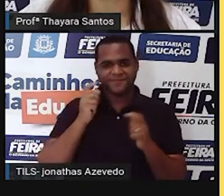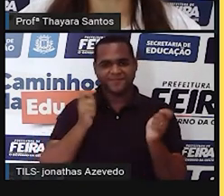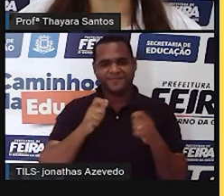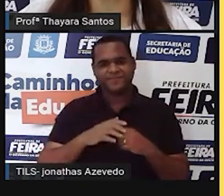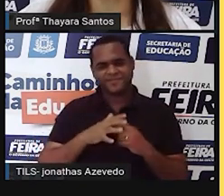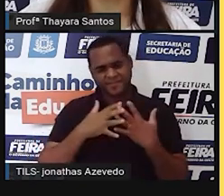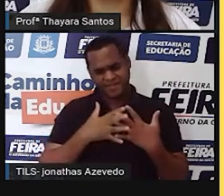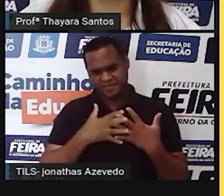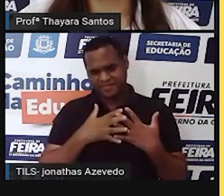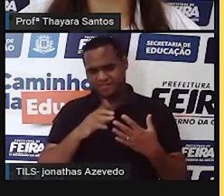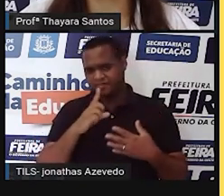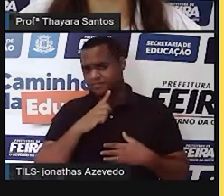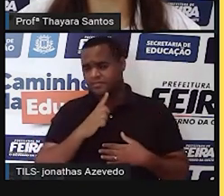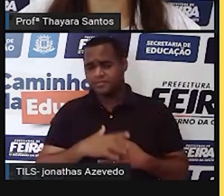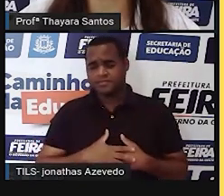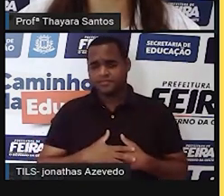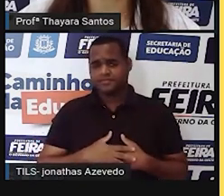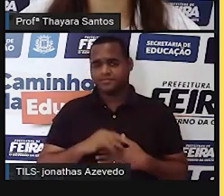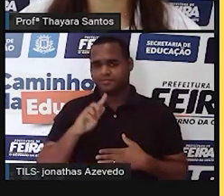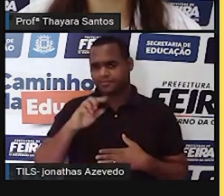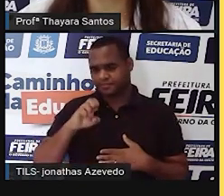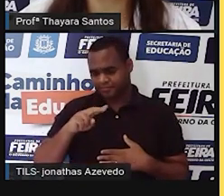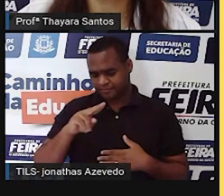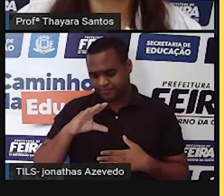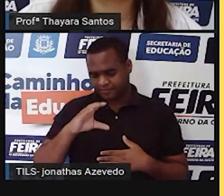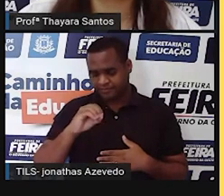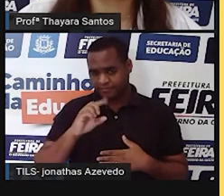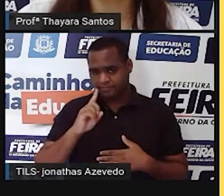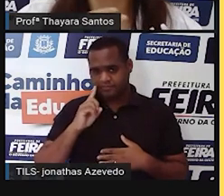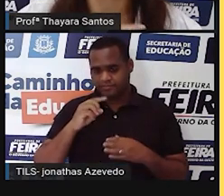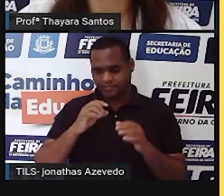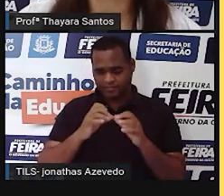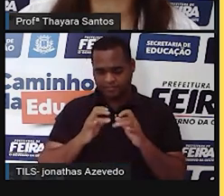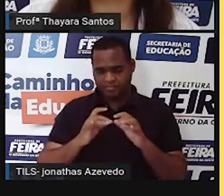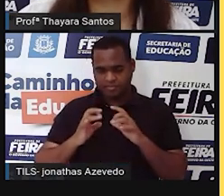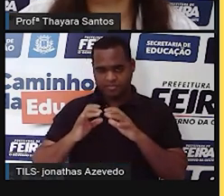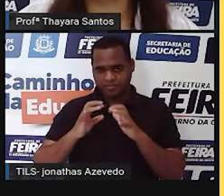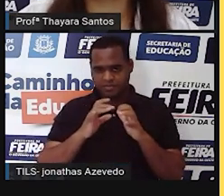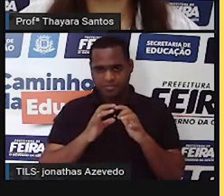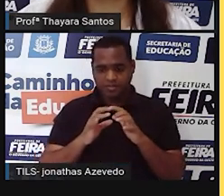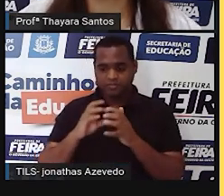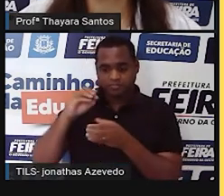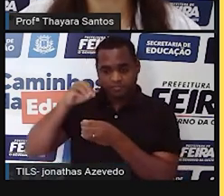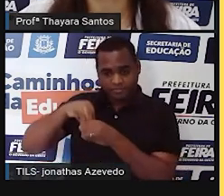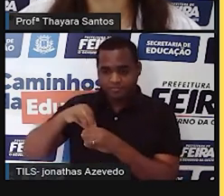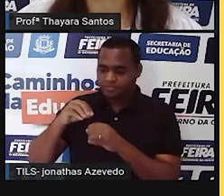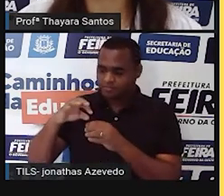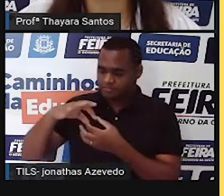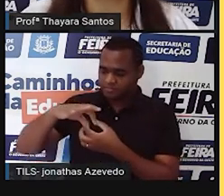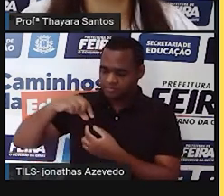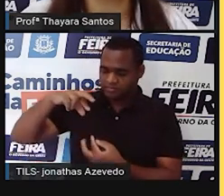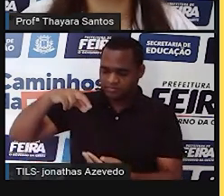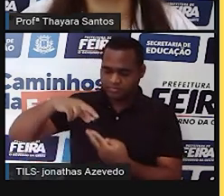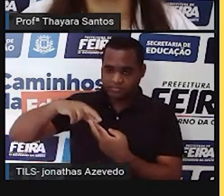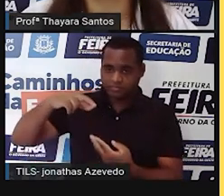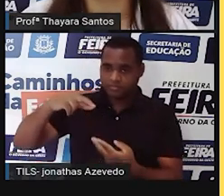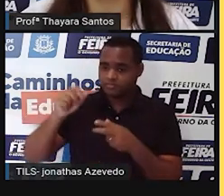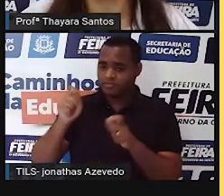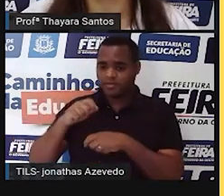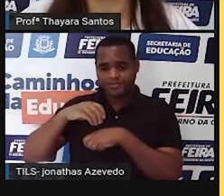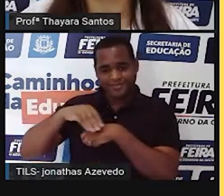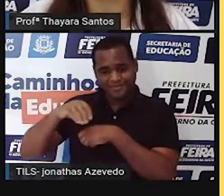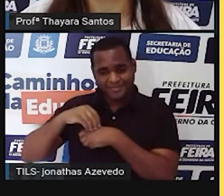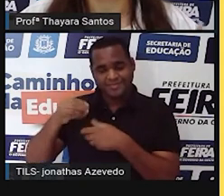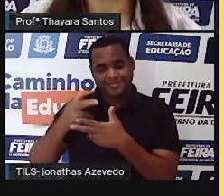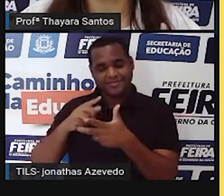Mas o material genético, a gente pode resumir dizendo que é uma molécula que está lá dentro das nossas células e que contém todas as nossas informações